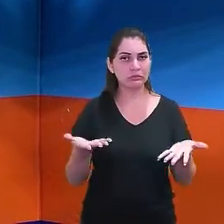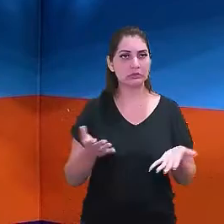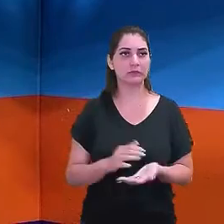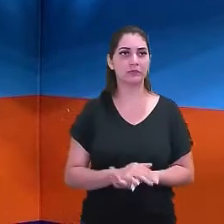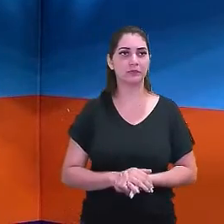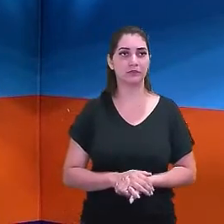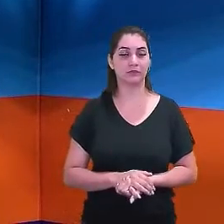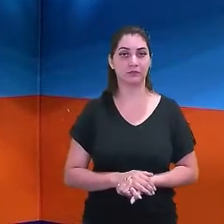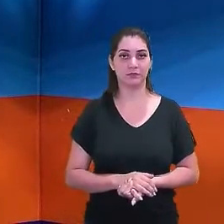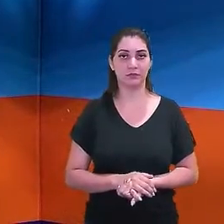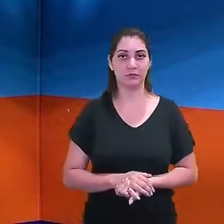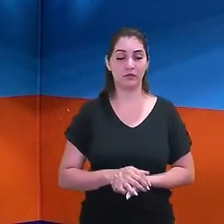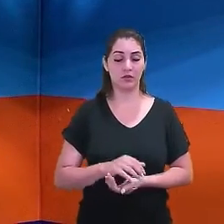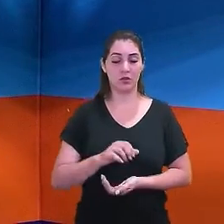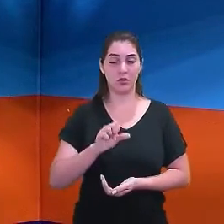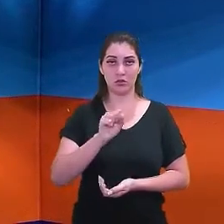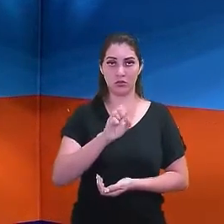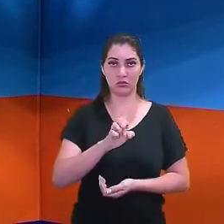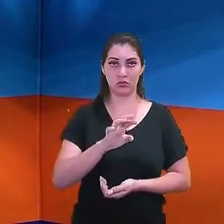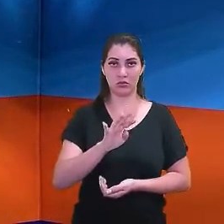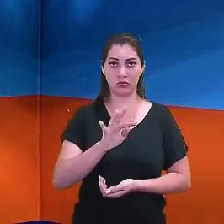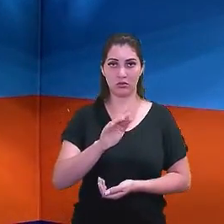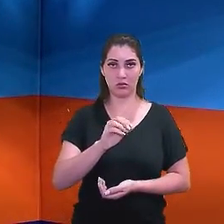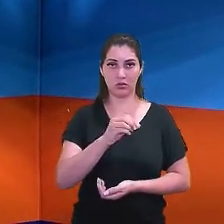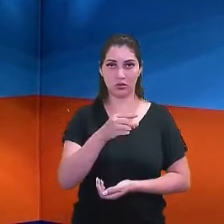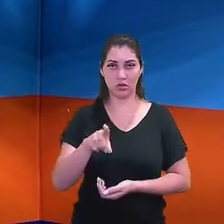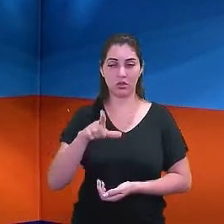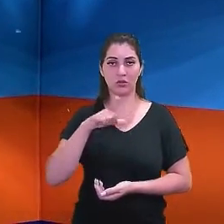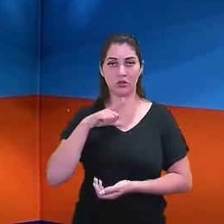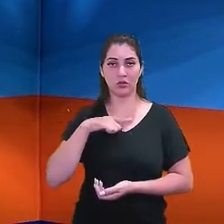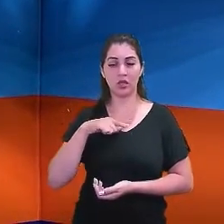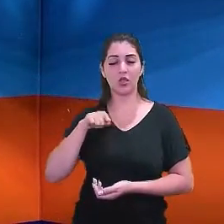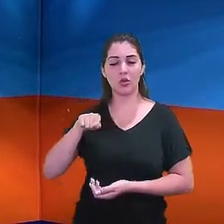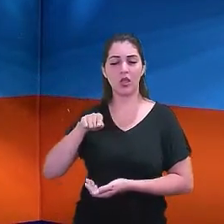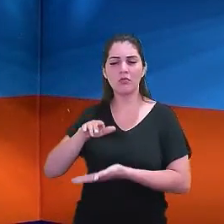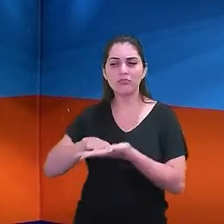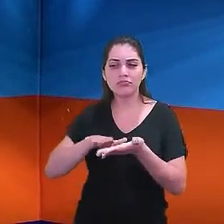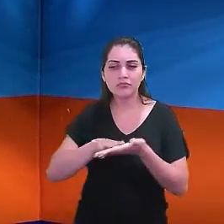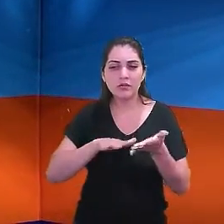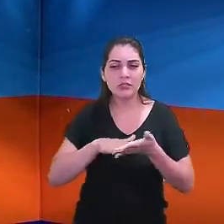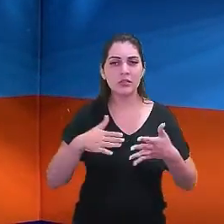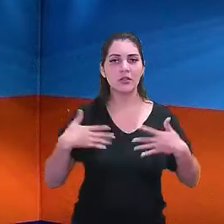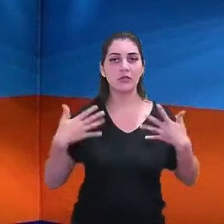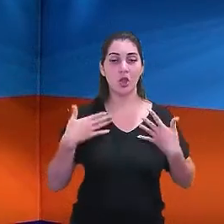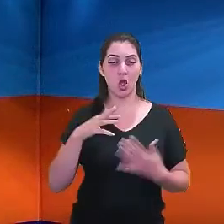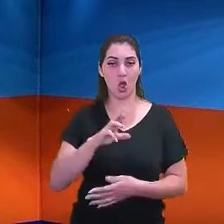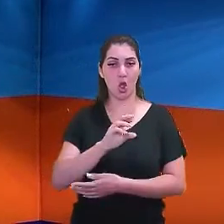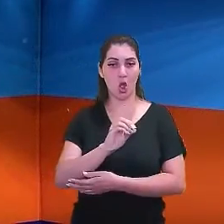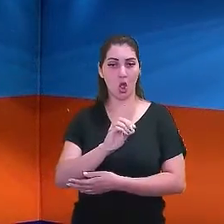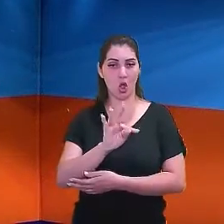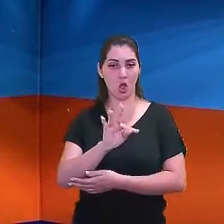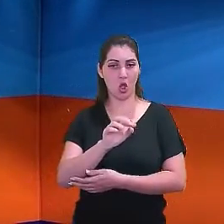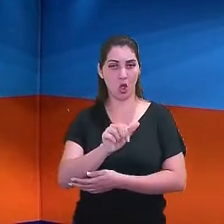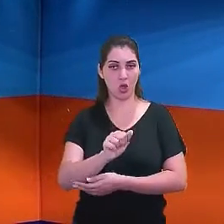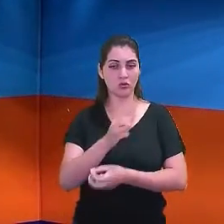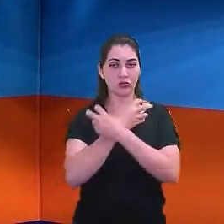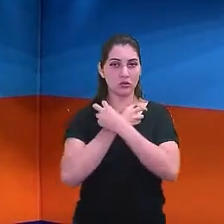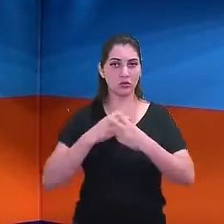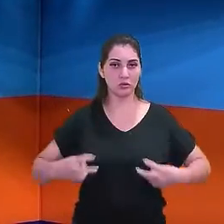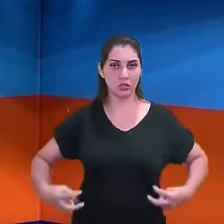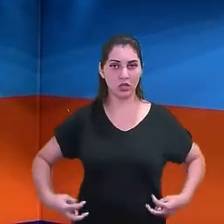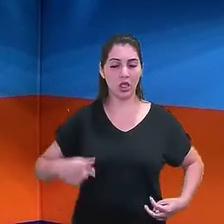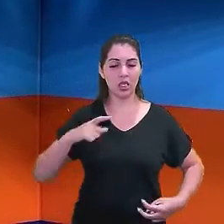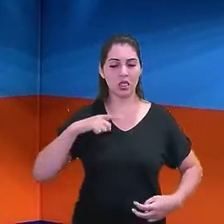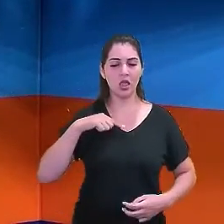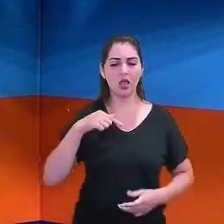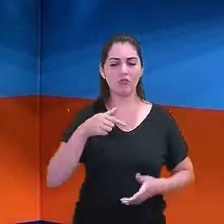sertão de Zestipe, existe um passeio chamado Rota dos Cangaceiros. Depois vocês pesquisem. Ele passa pelo rio